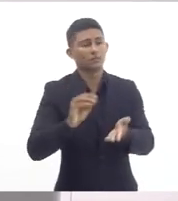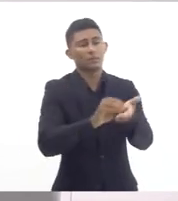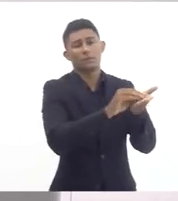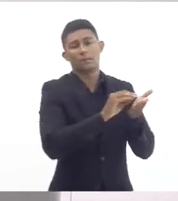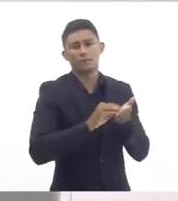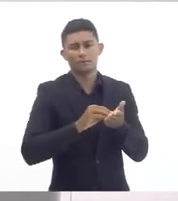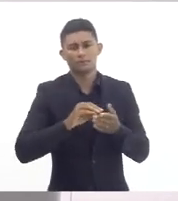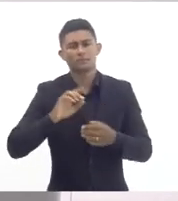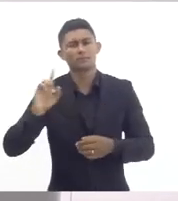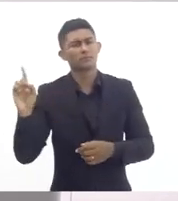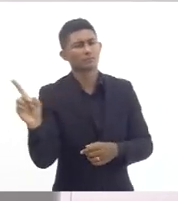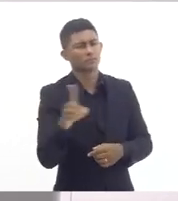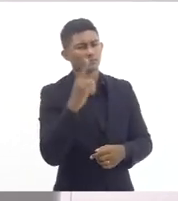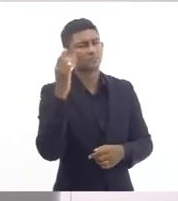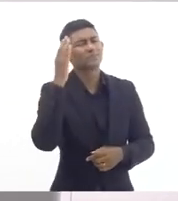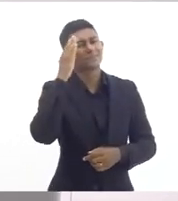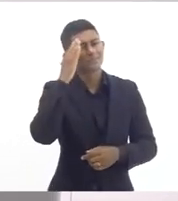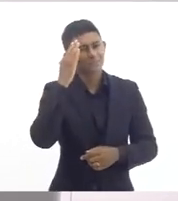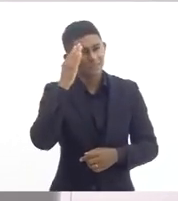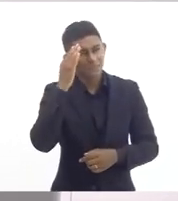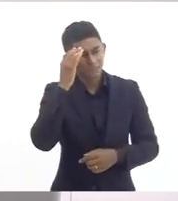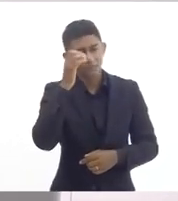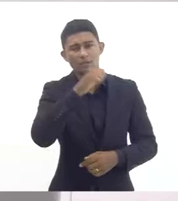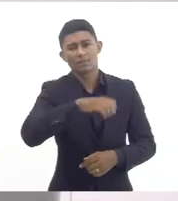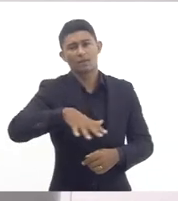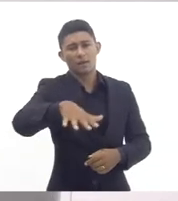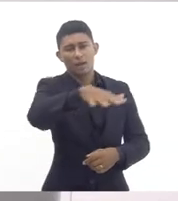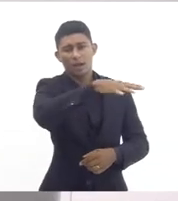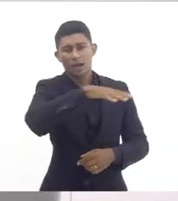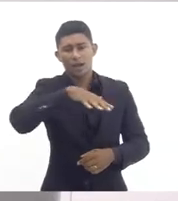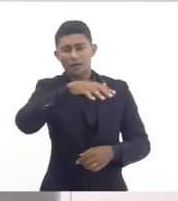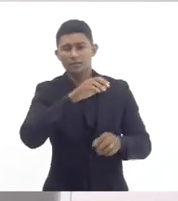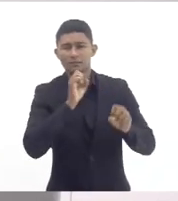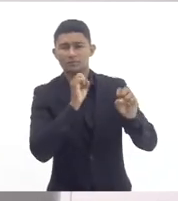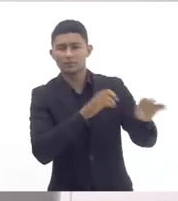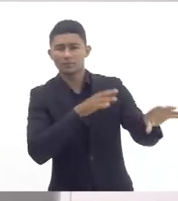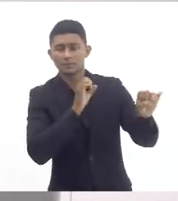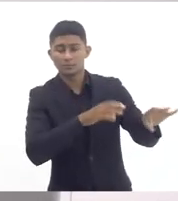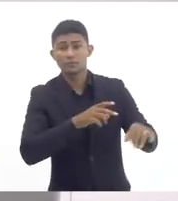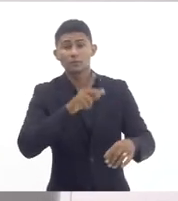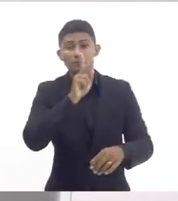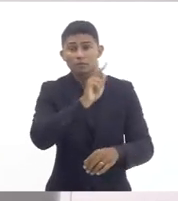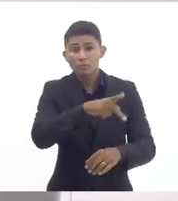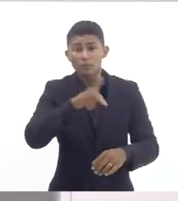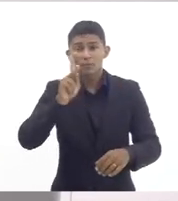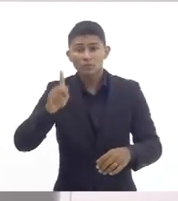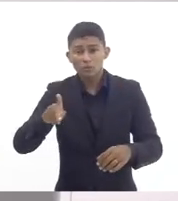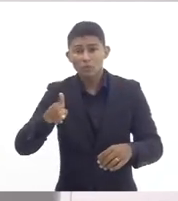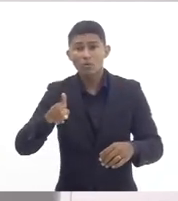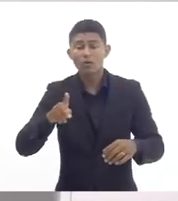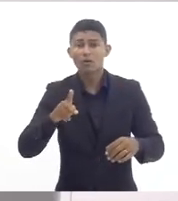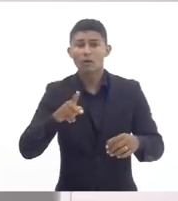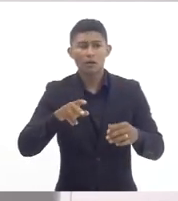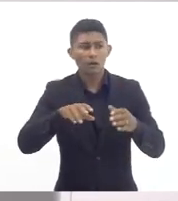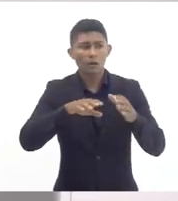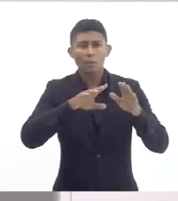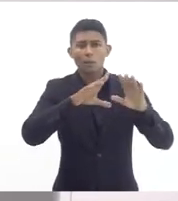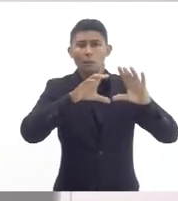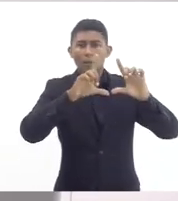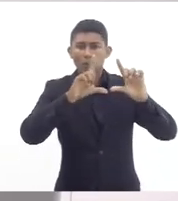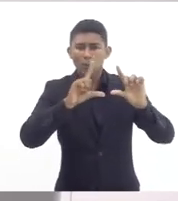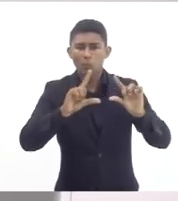ela diminuiu substancialmente a rede de professores parece que caiu de 90 para 50 mil